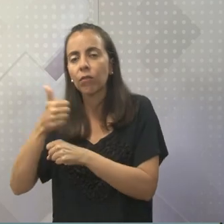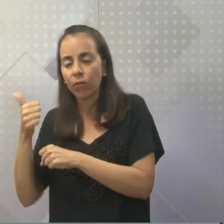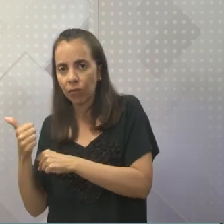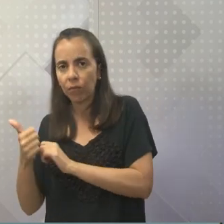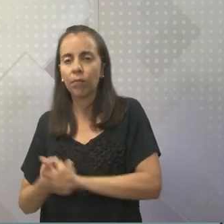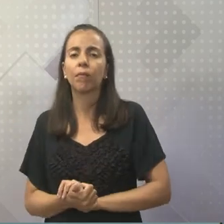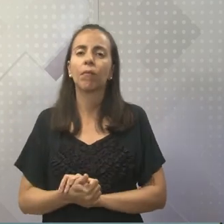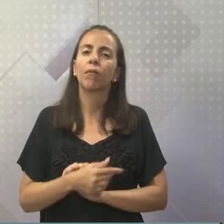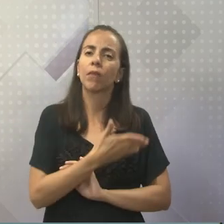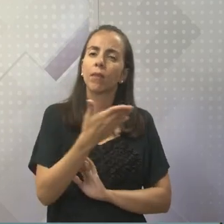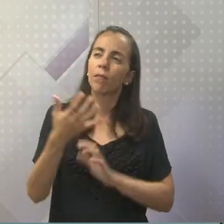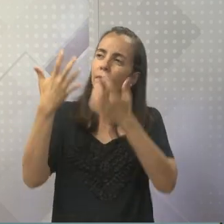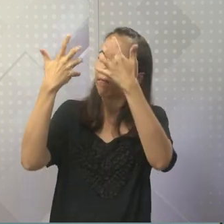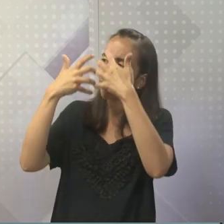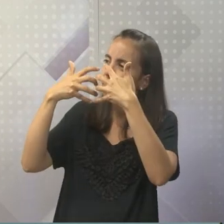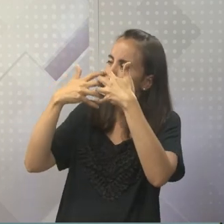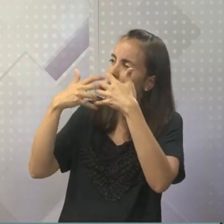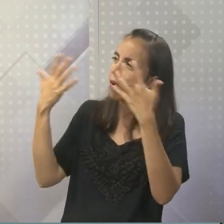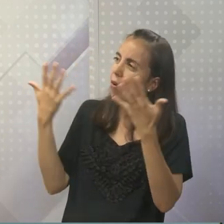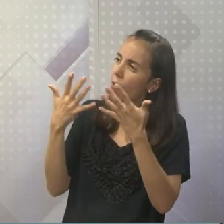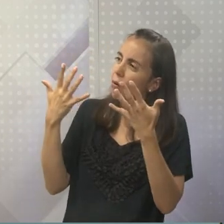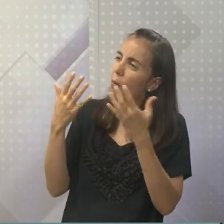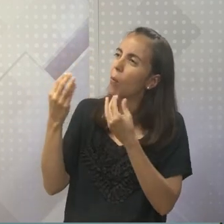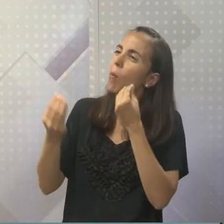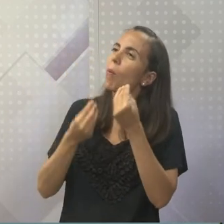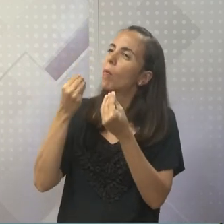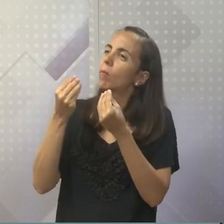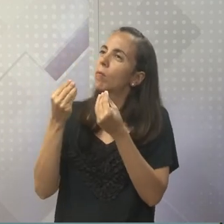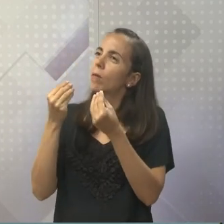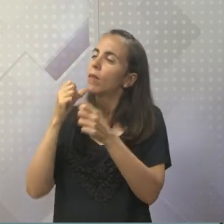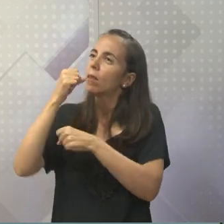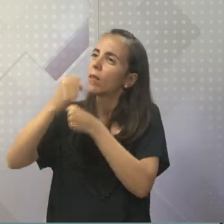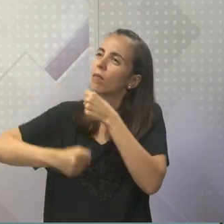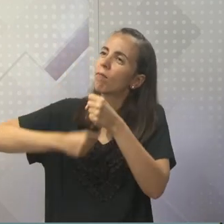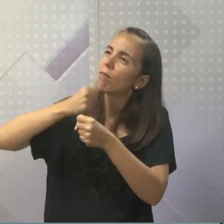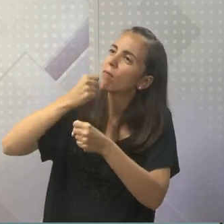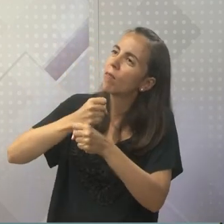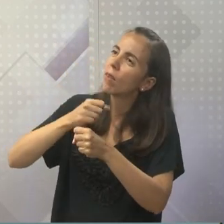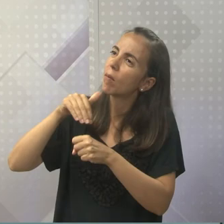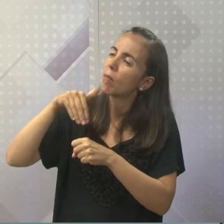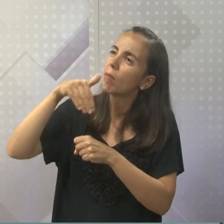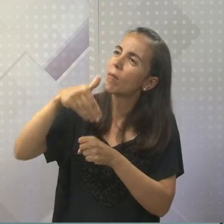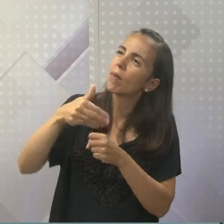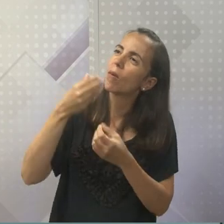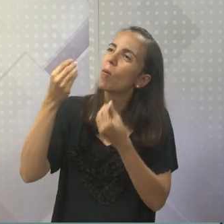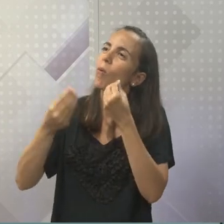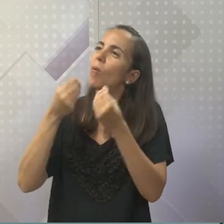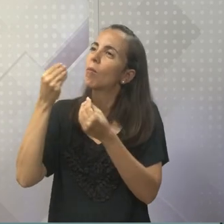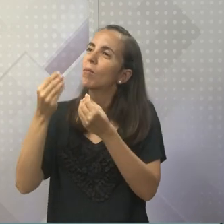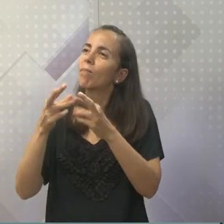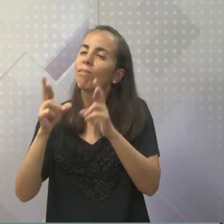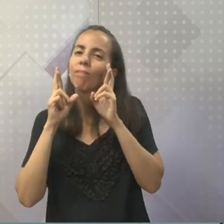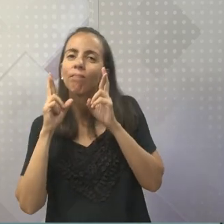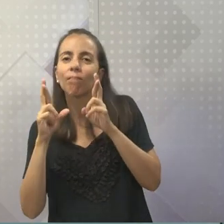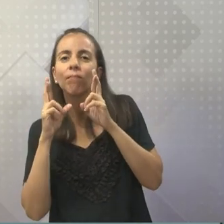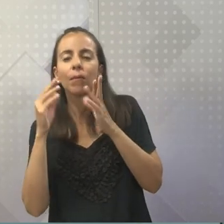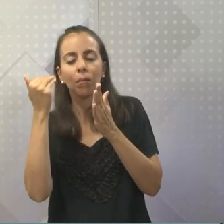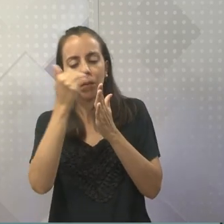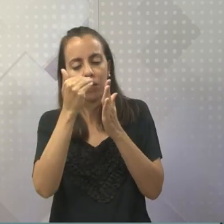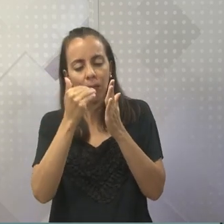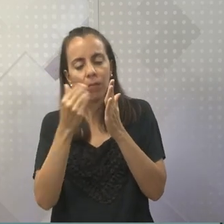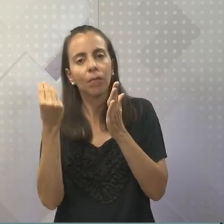Reflete um pouco na casa de vocês. Pense aí as suas novas possibilidades para 2021. E o que eu desejo de coração